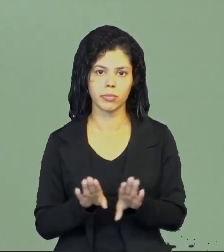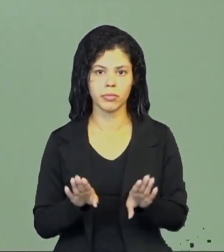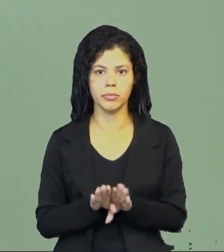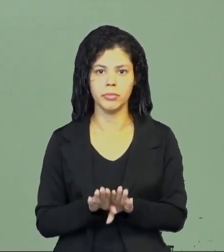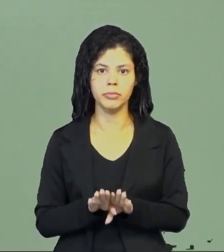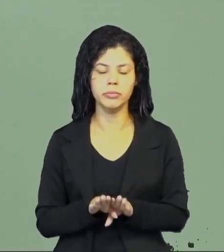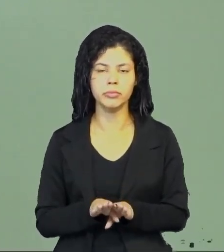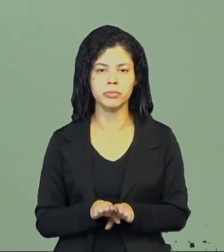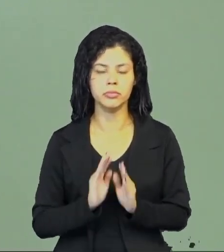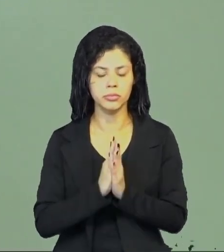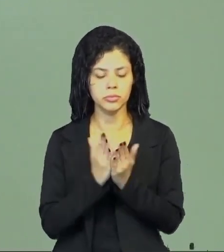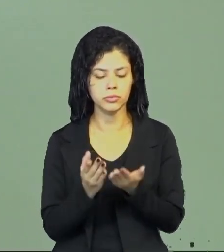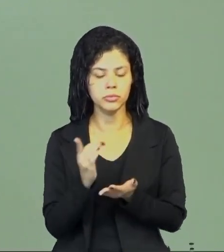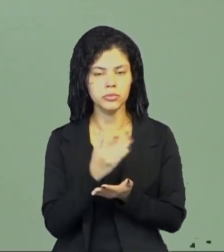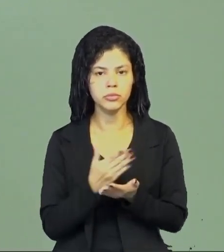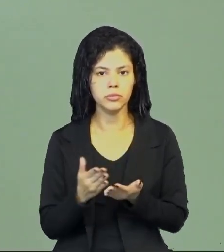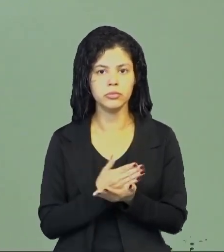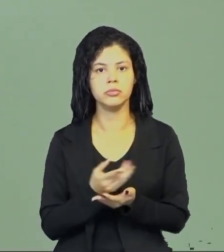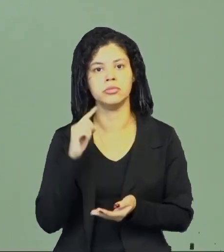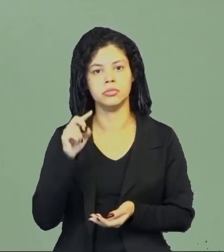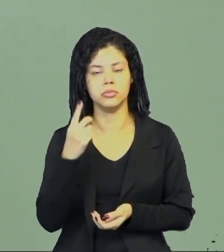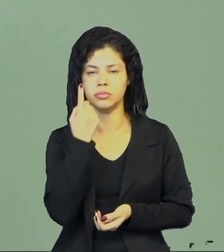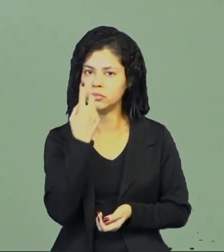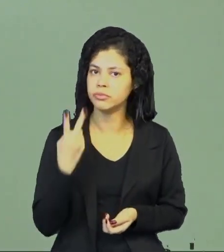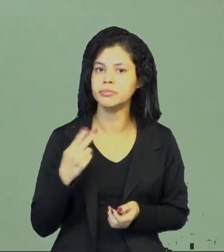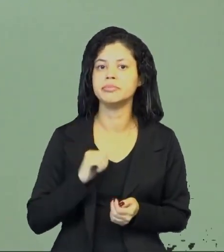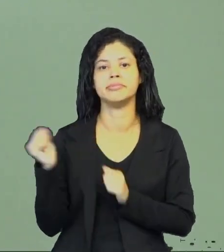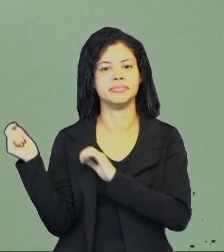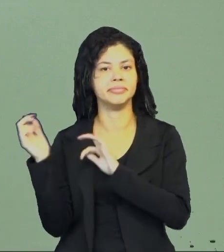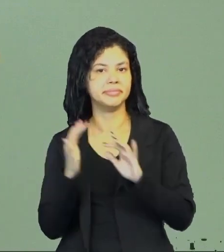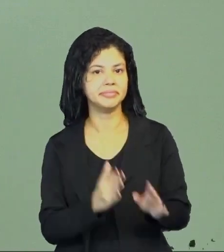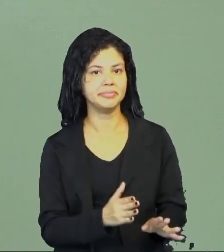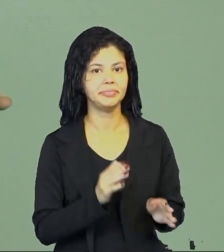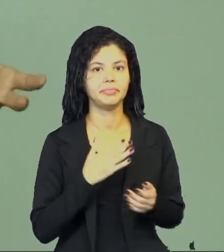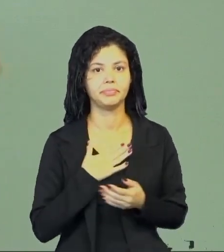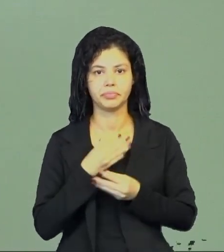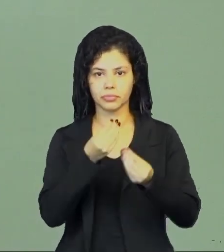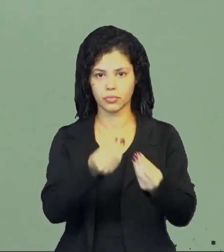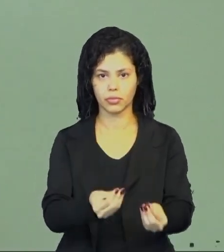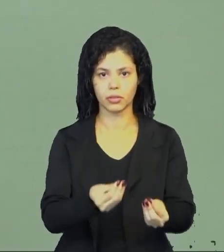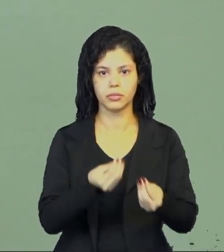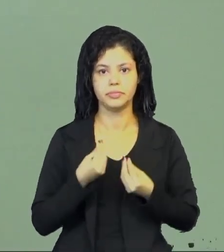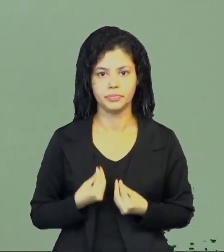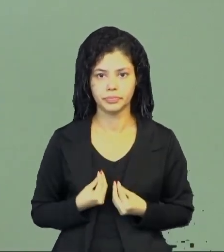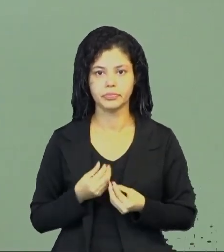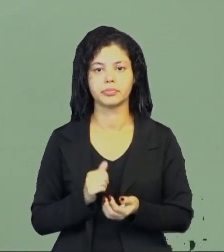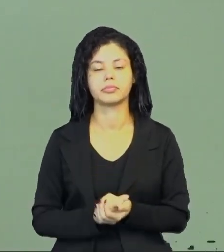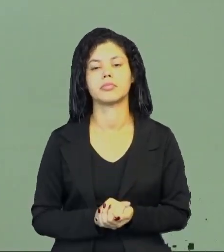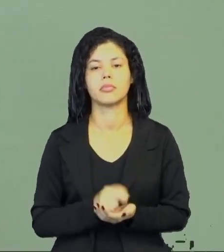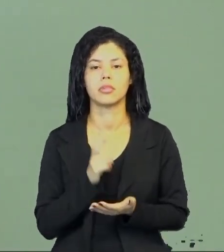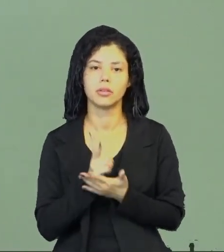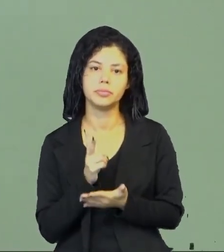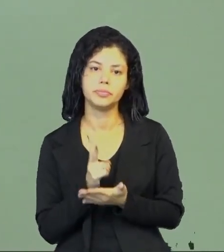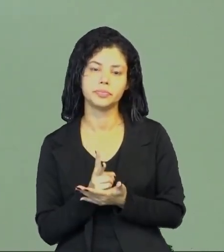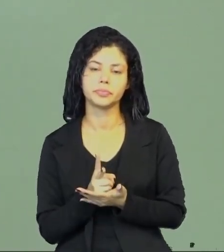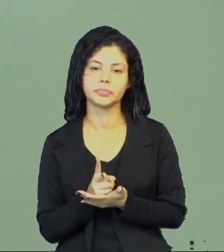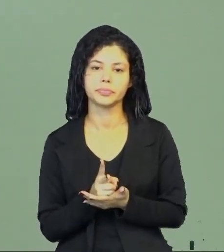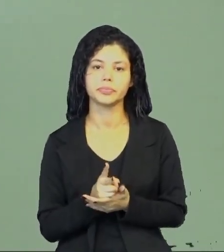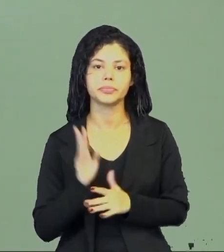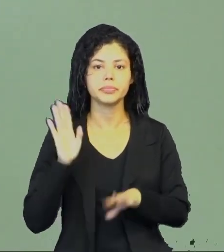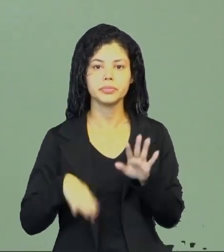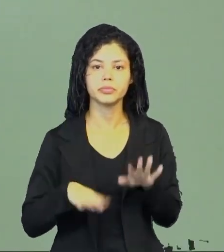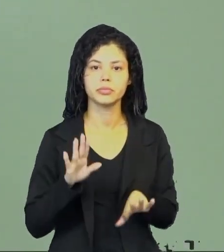né, para carregar os livros, né. Um ou dois alunos ali tem aquele fluxo de vai deixar o livro para mim. Aí o menino pega lá e coloca debaixo do braço, né.